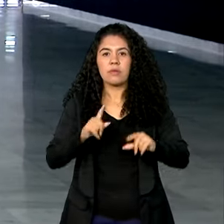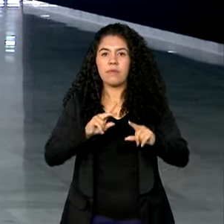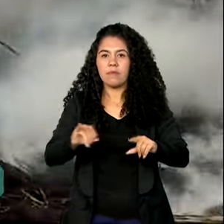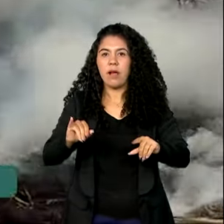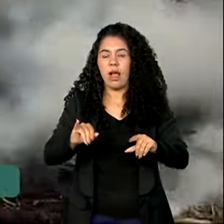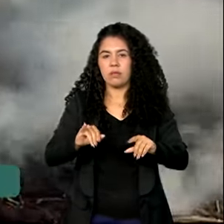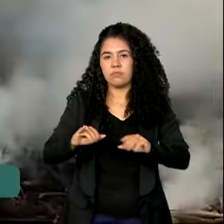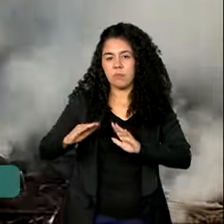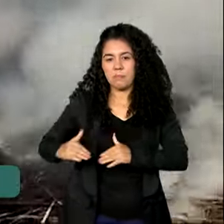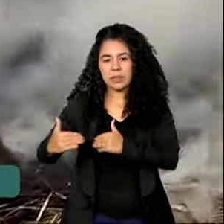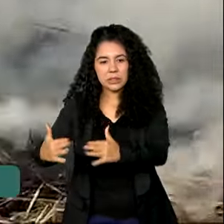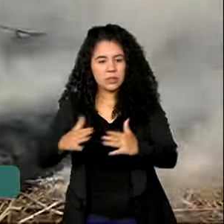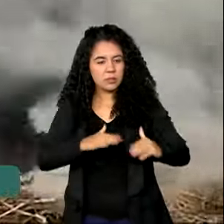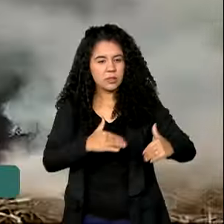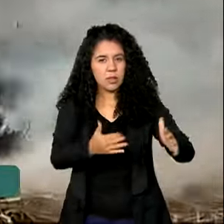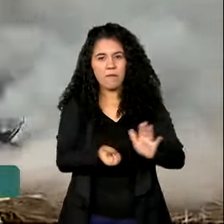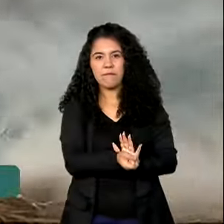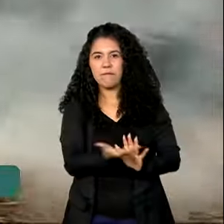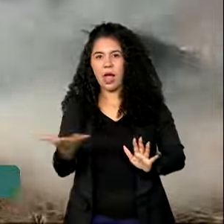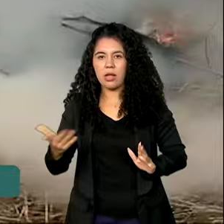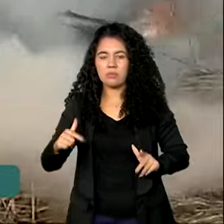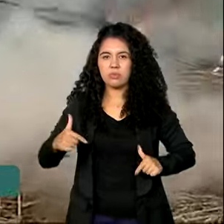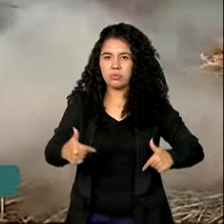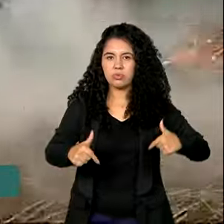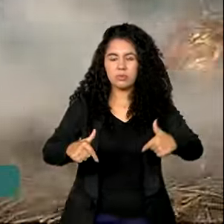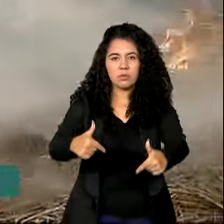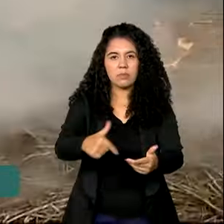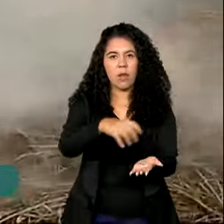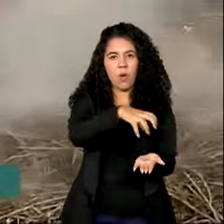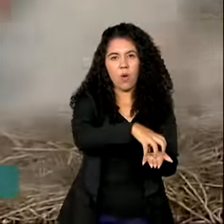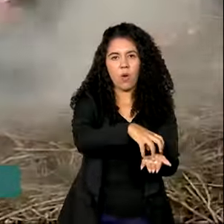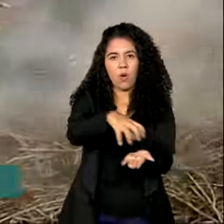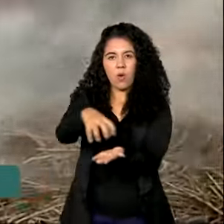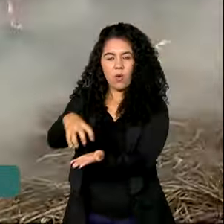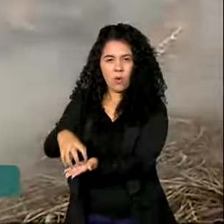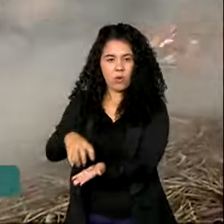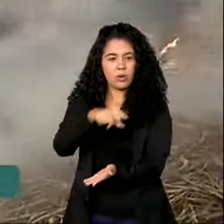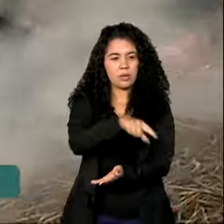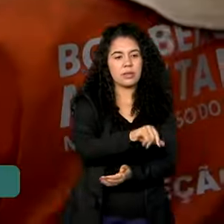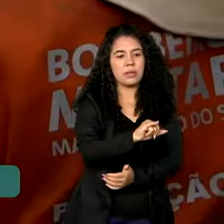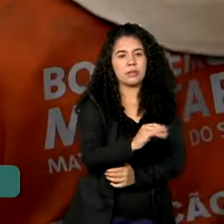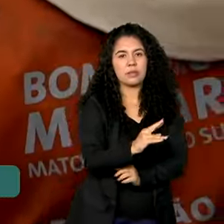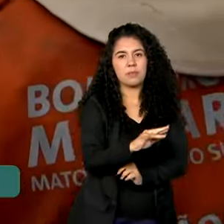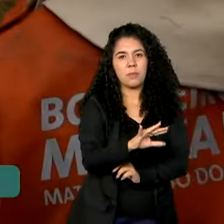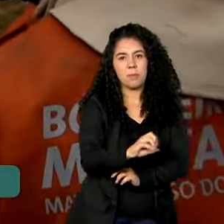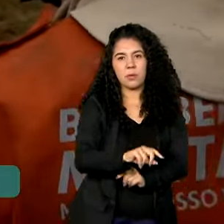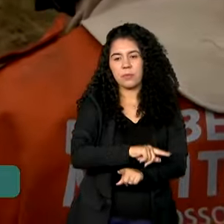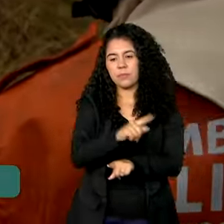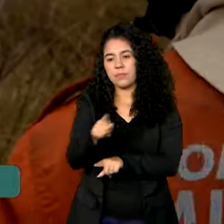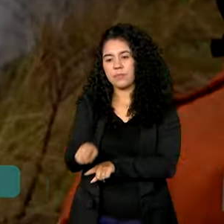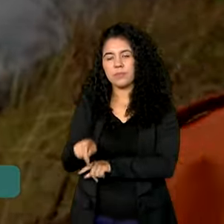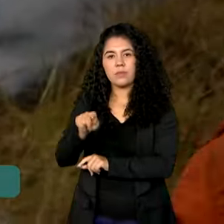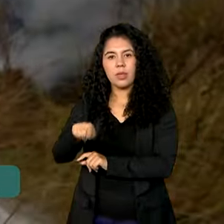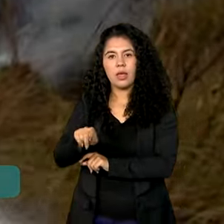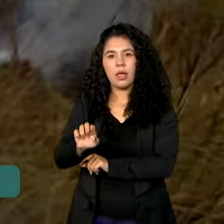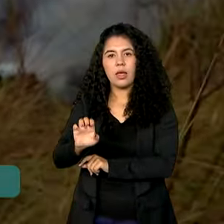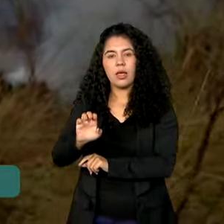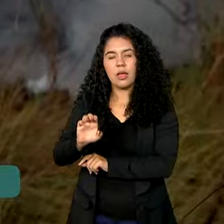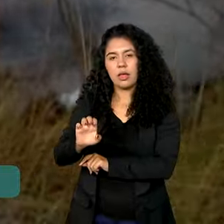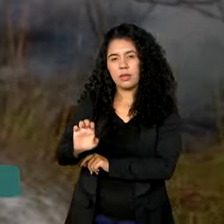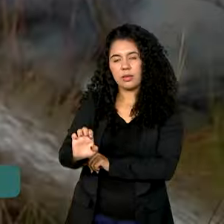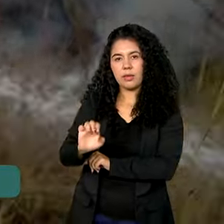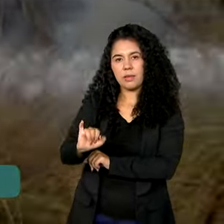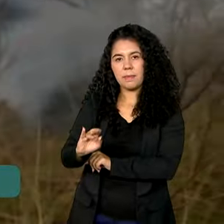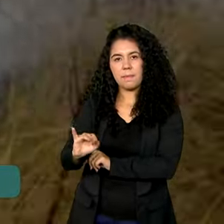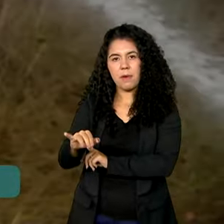ministérios. Parte vai ajudar o IBAMA e o ICMBio a adquirir materiais e equipamentos além de permitir a contratação de novos